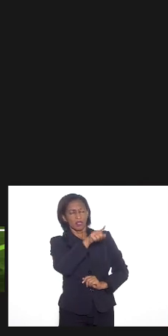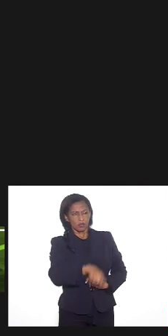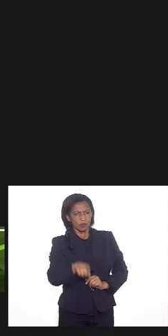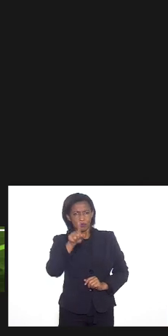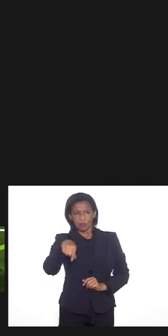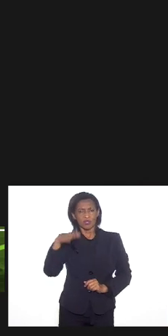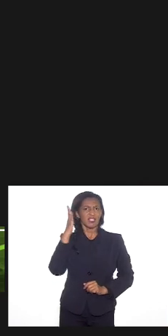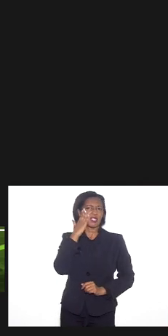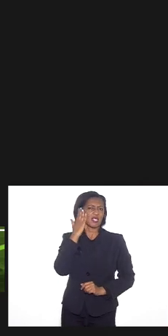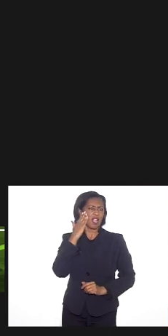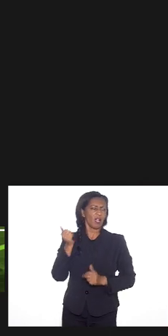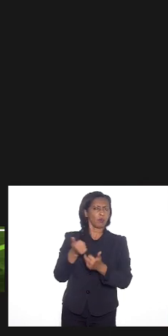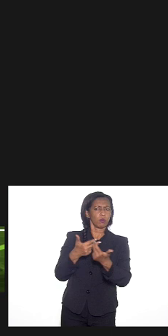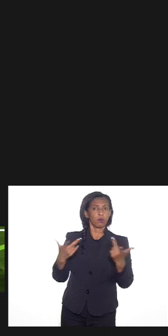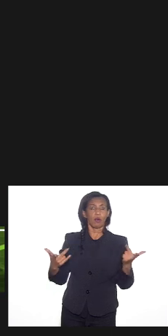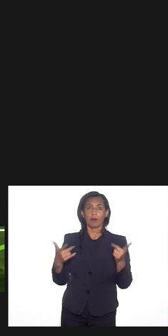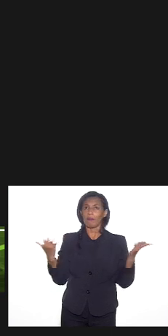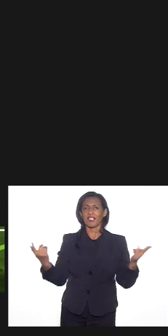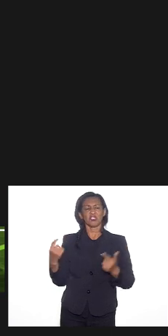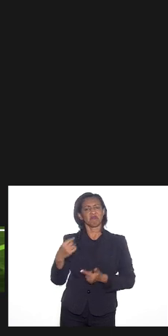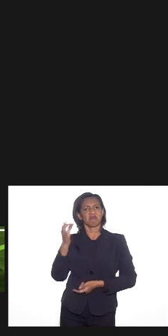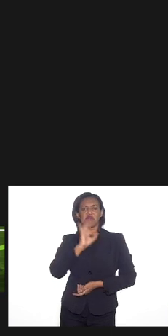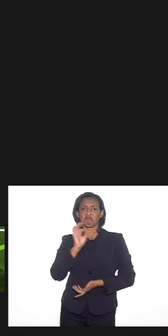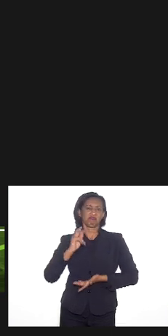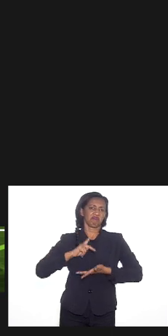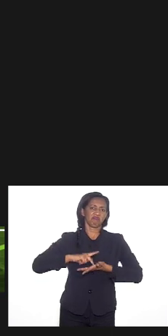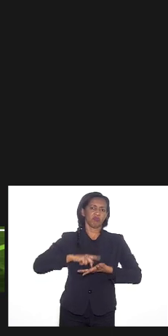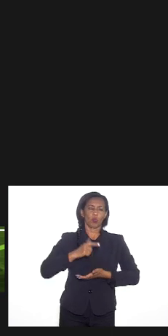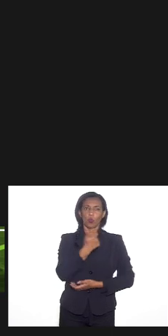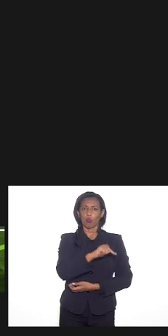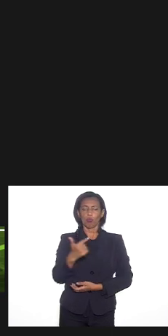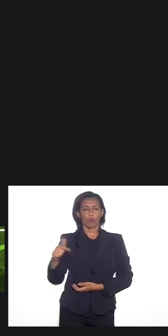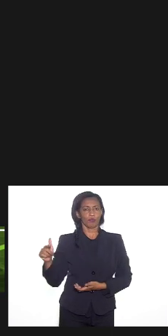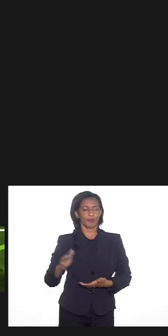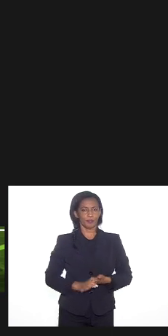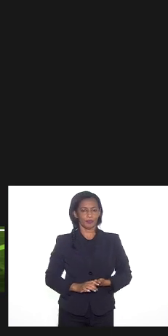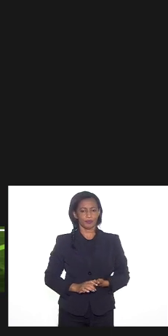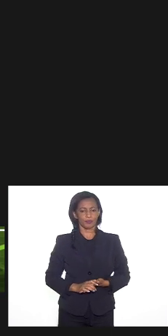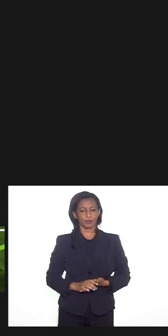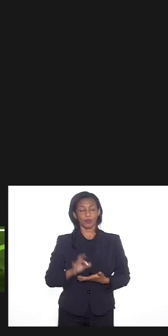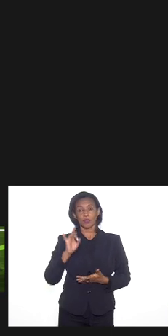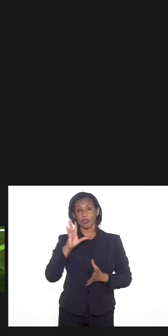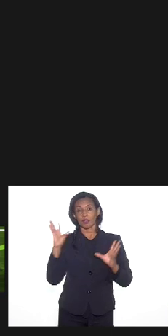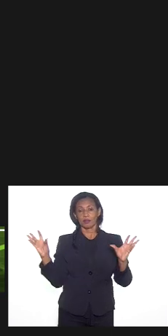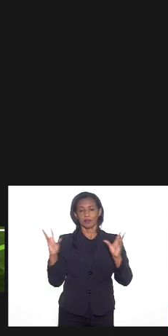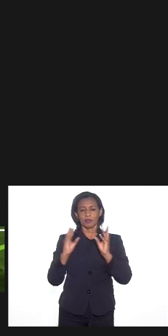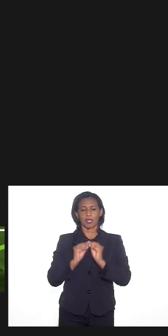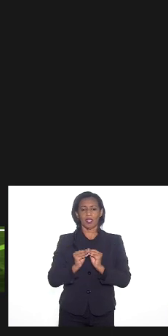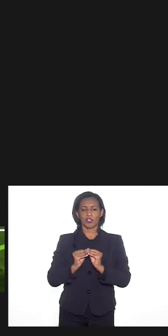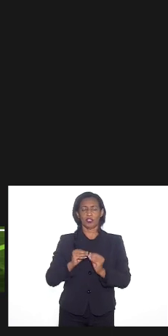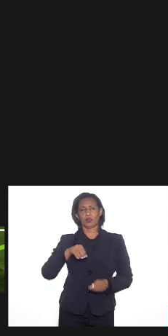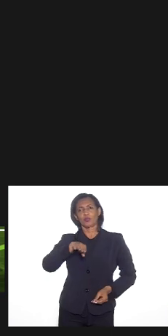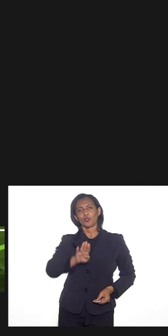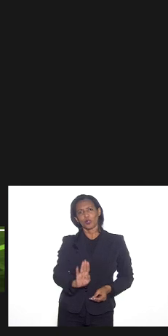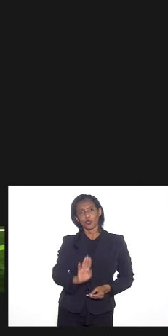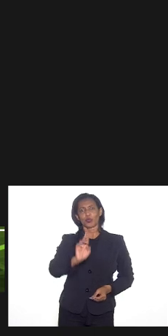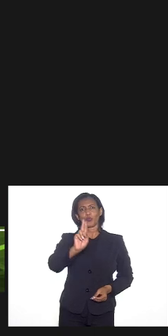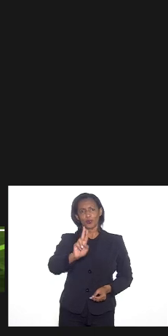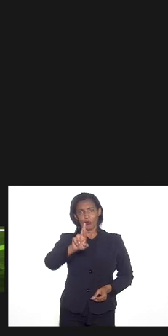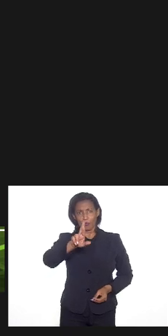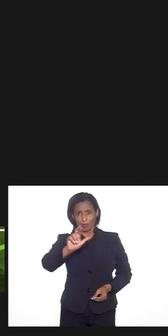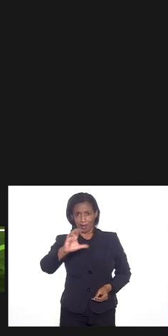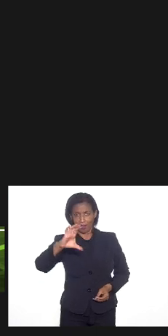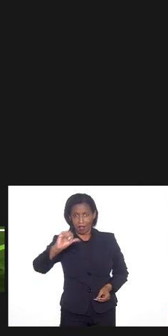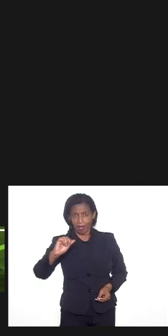algo mas na época não havia confirmado entendeu quanto a questão só pra finalizar do buraco do boi que se falou